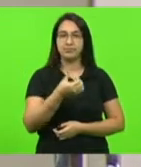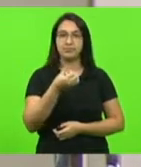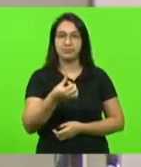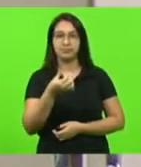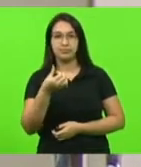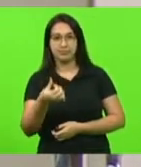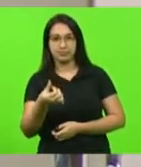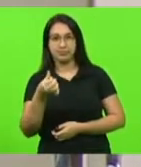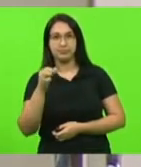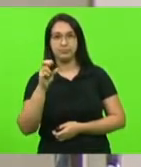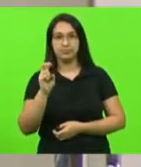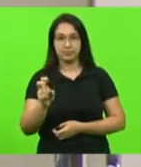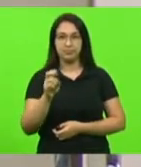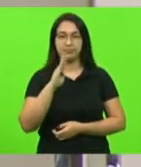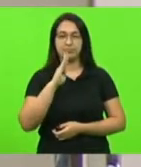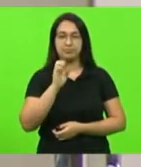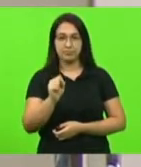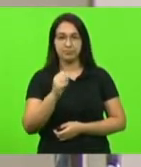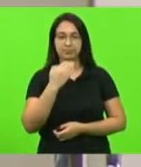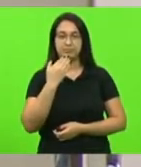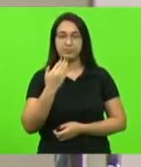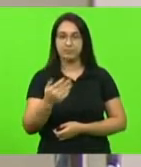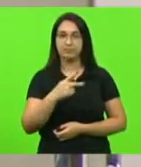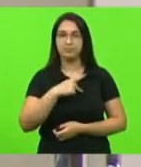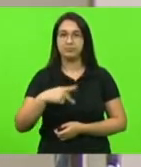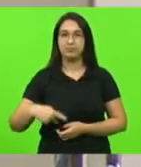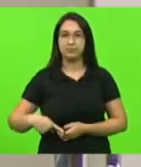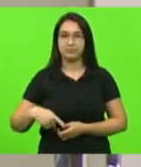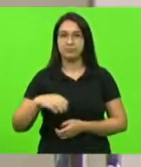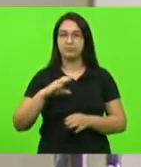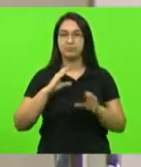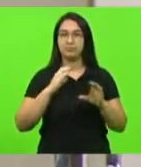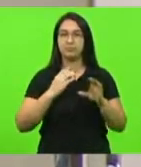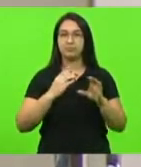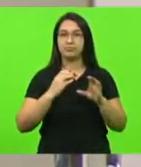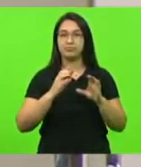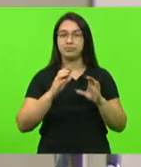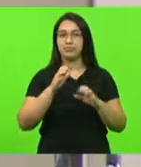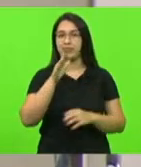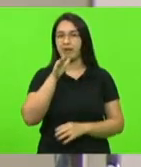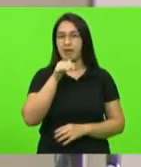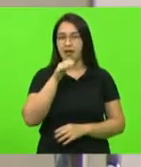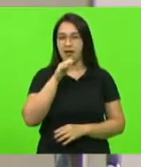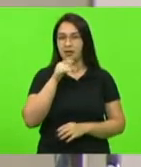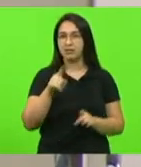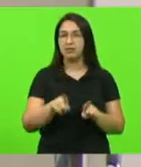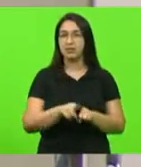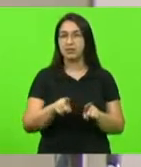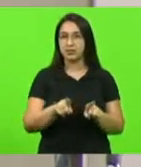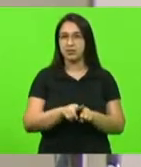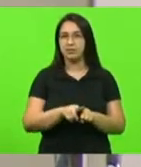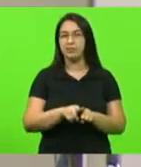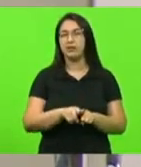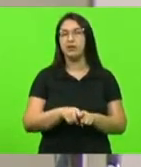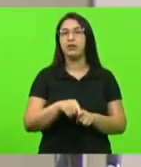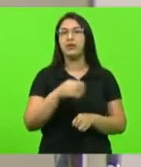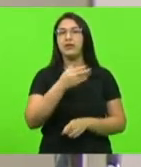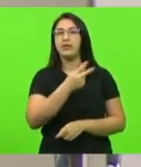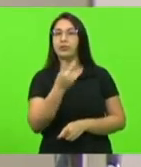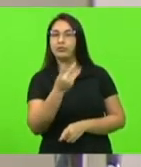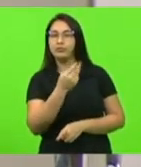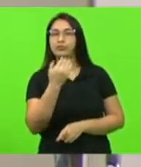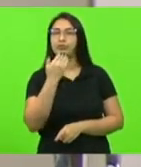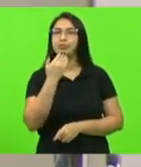autor deputado Bruno Souza solicitando ao presidente da Casam e a décima promotoria de justiça da comarca de São José respectivamente